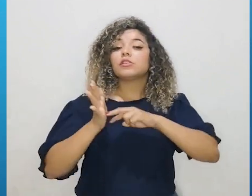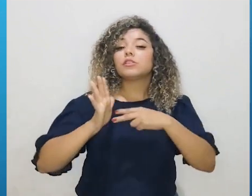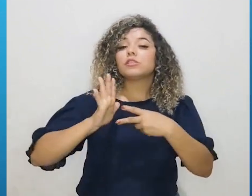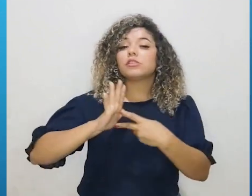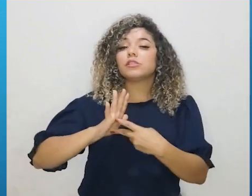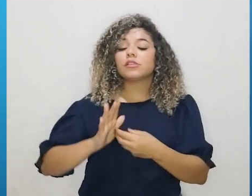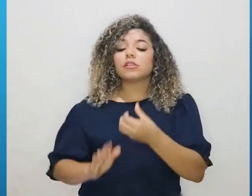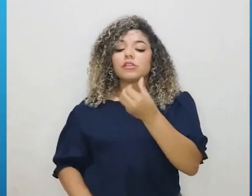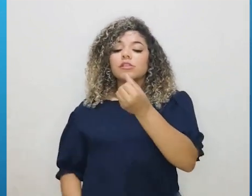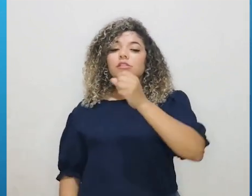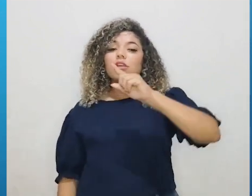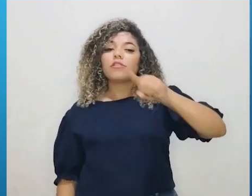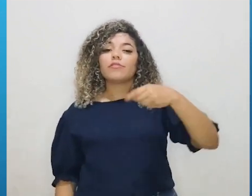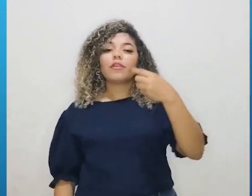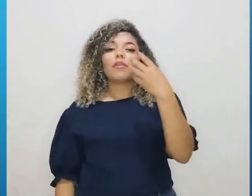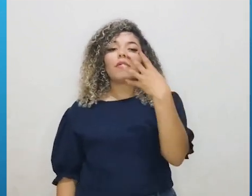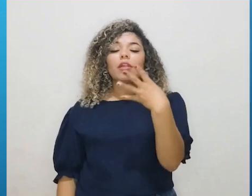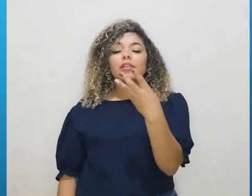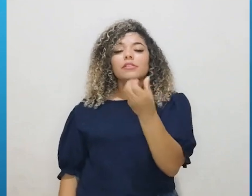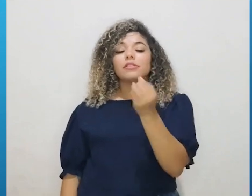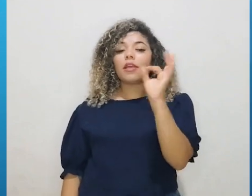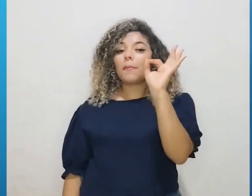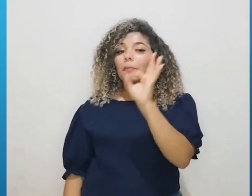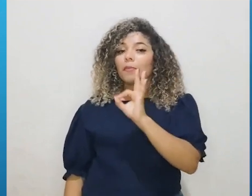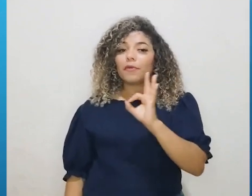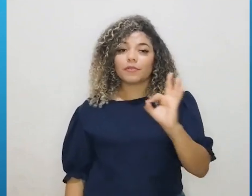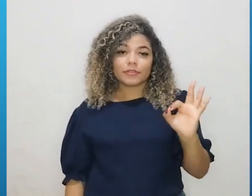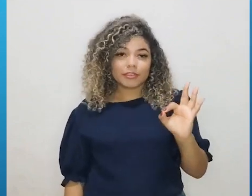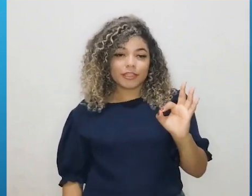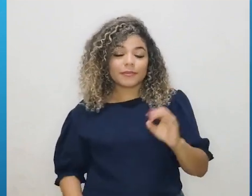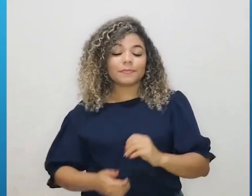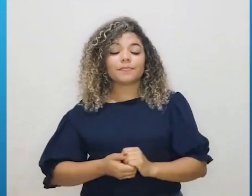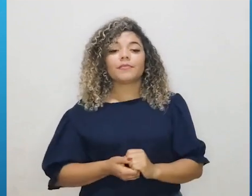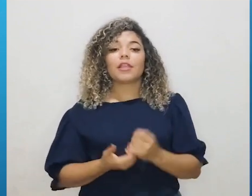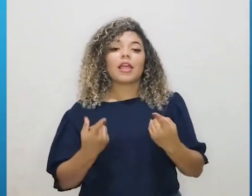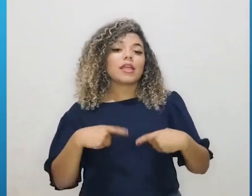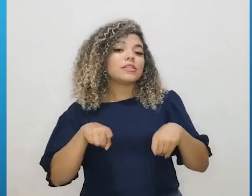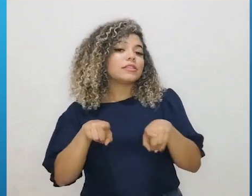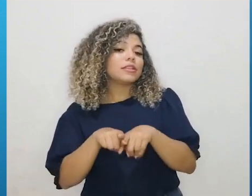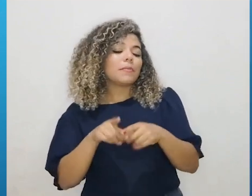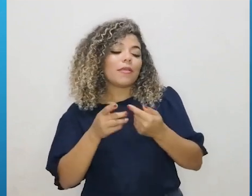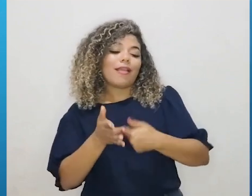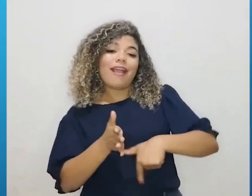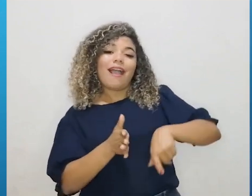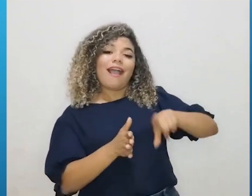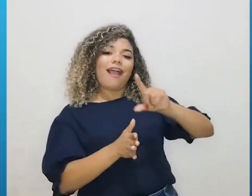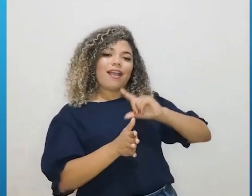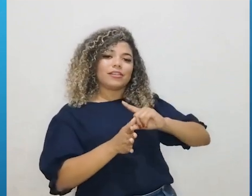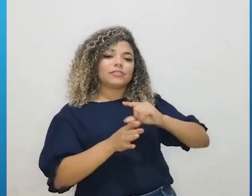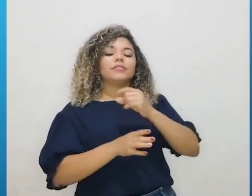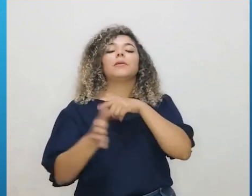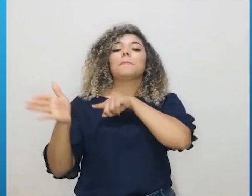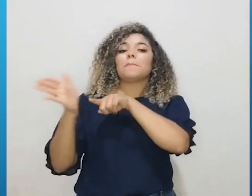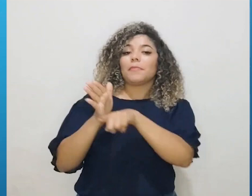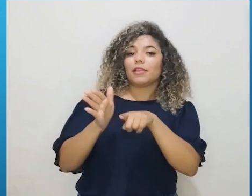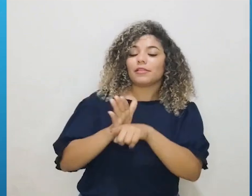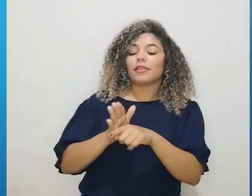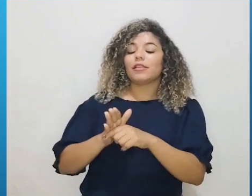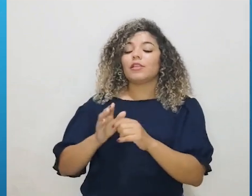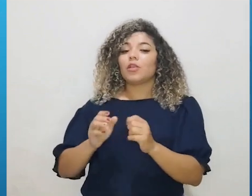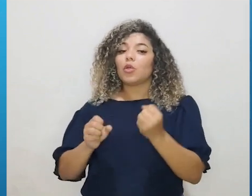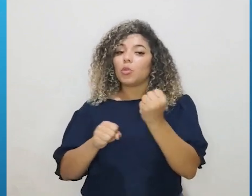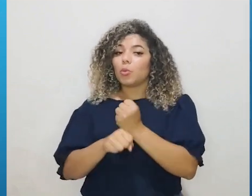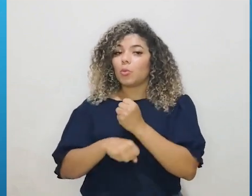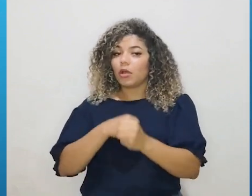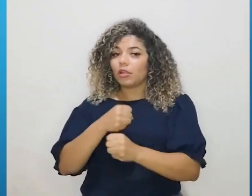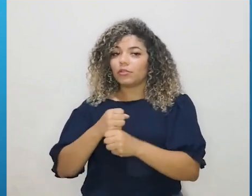a 6,45% em relação à edição anterior do censo que ocorreu em 2010.